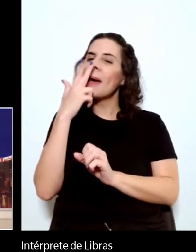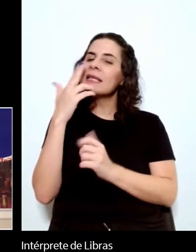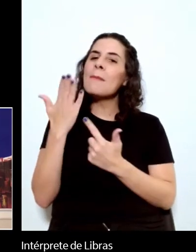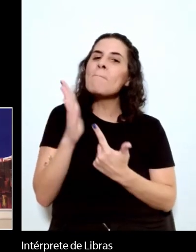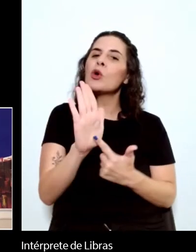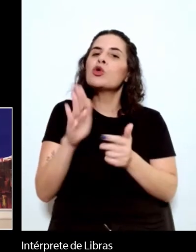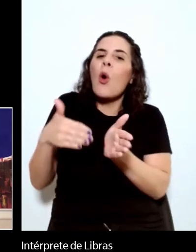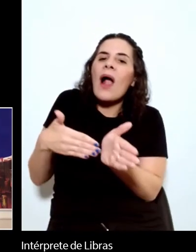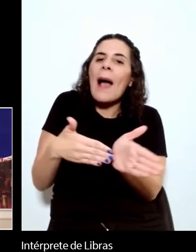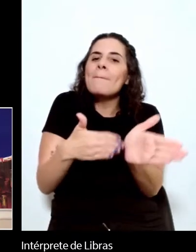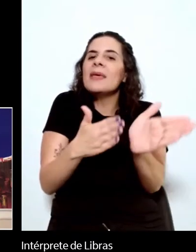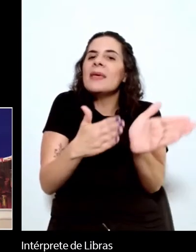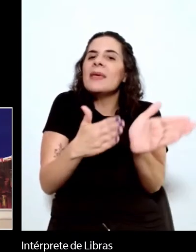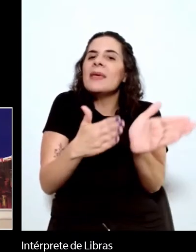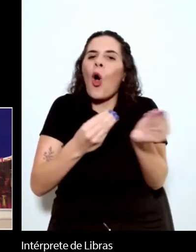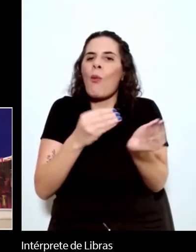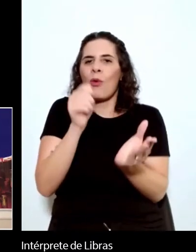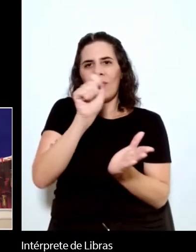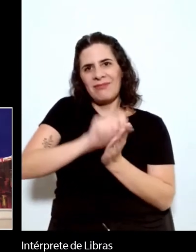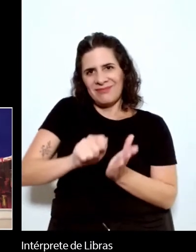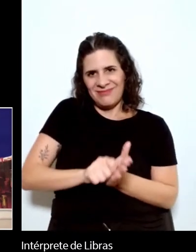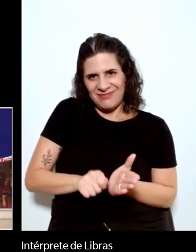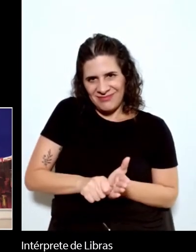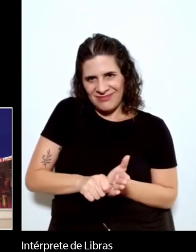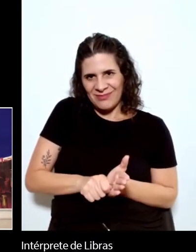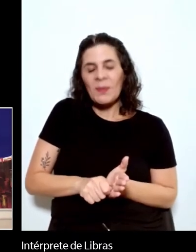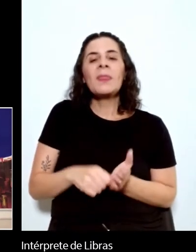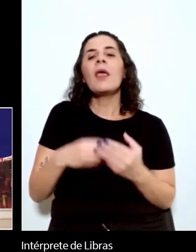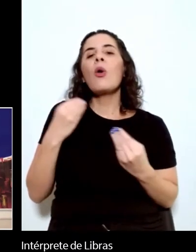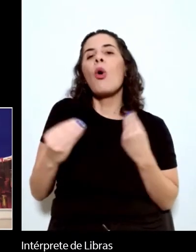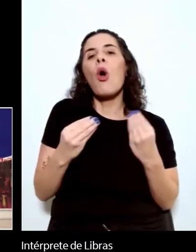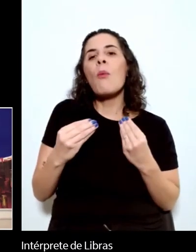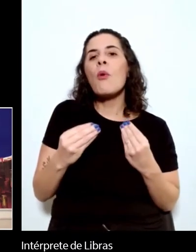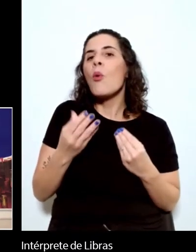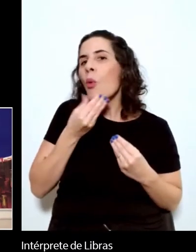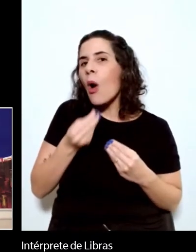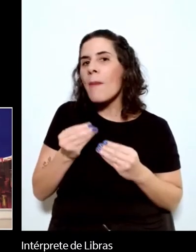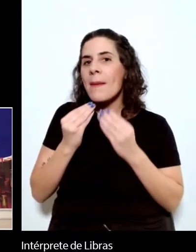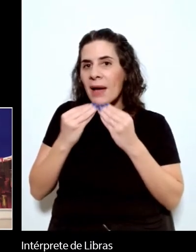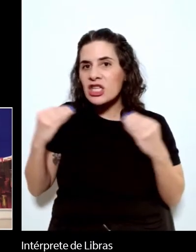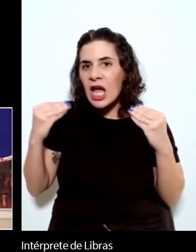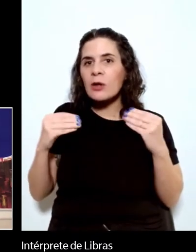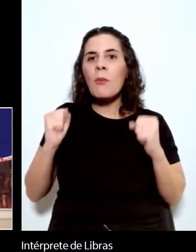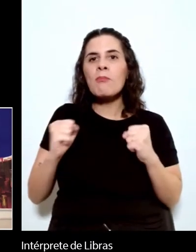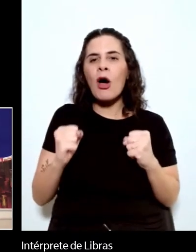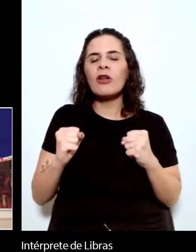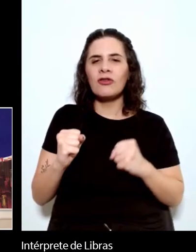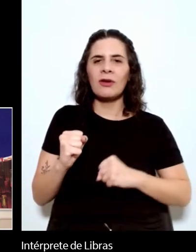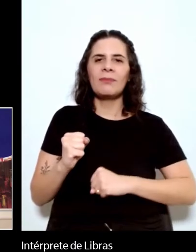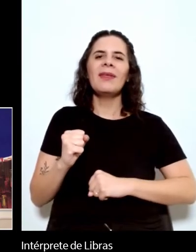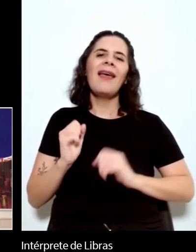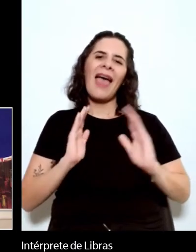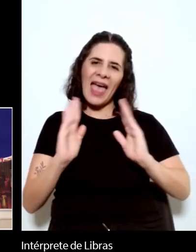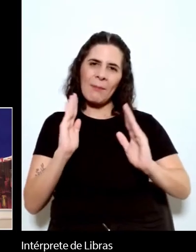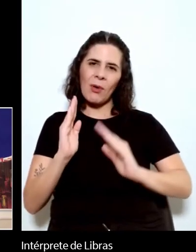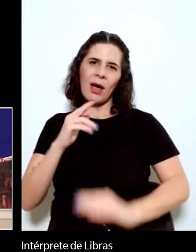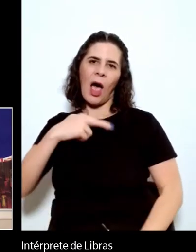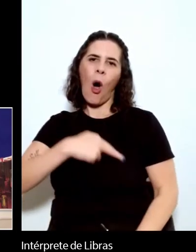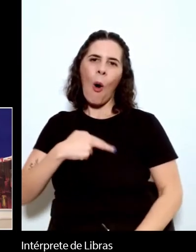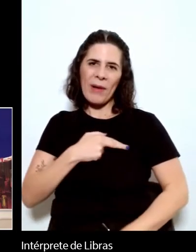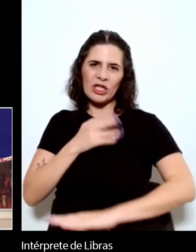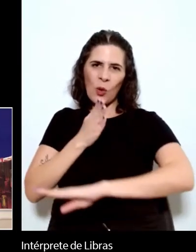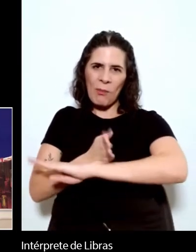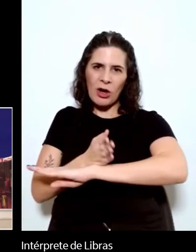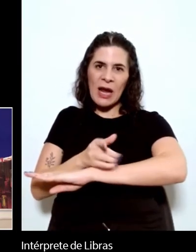genial ele diz assim porque com o Machado eu descobri que era possível ser pré-romântico e pós-romântico ao mesmo tempo era